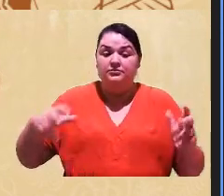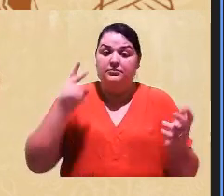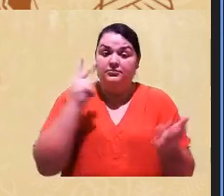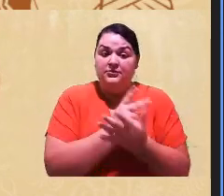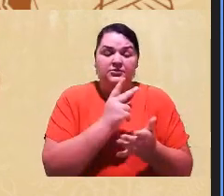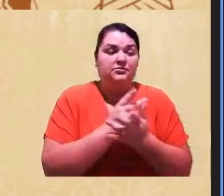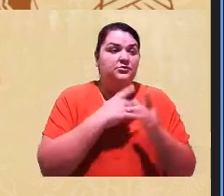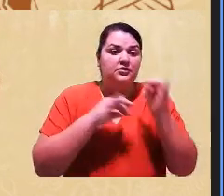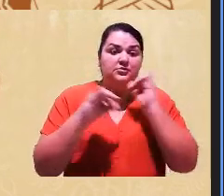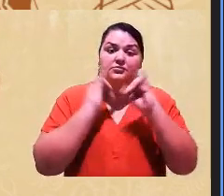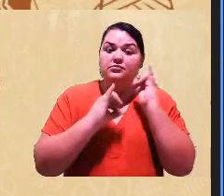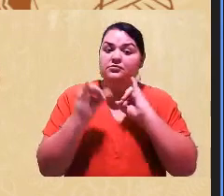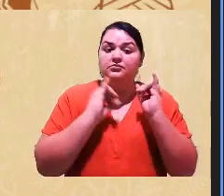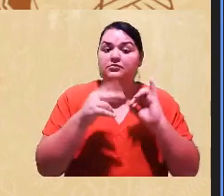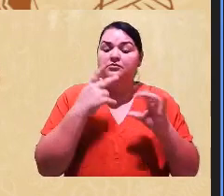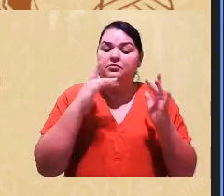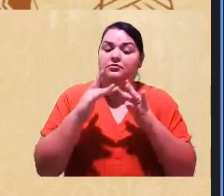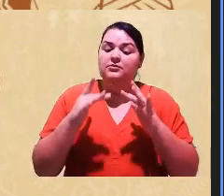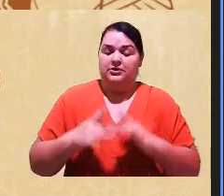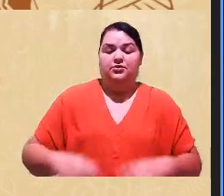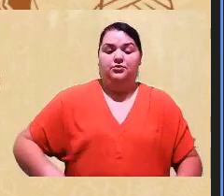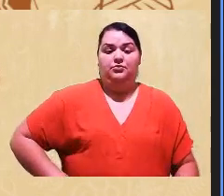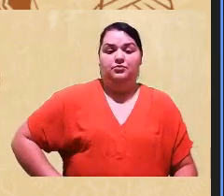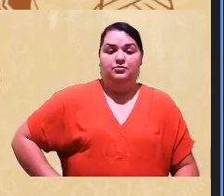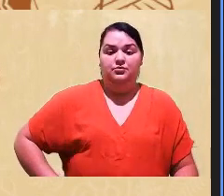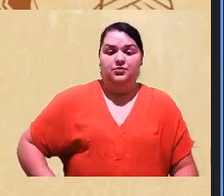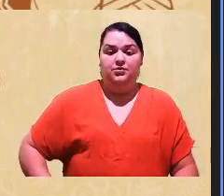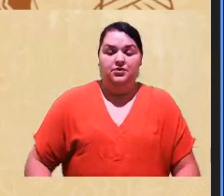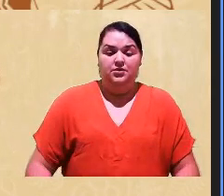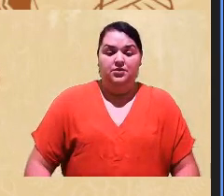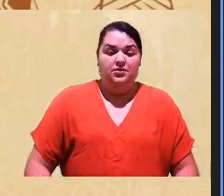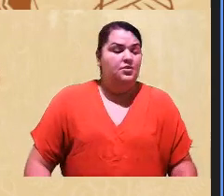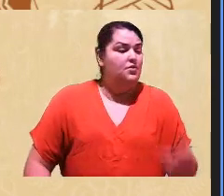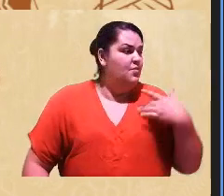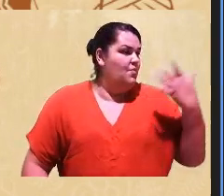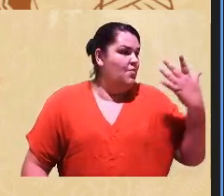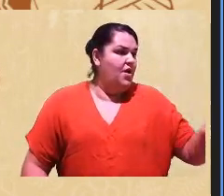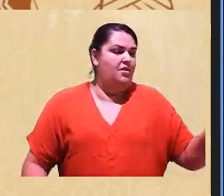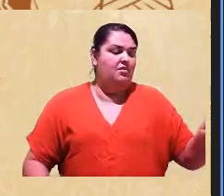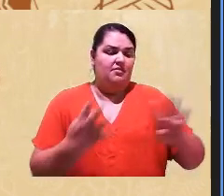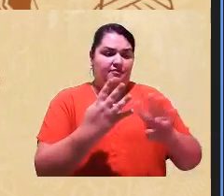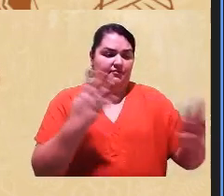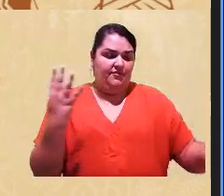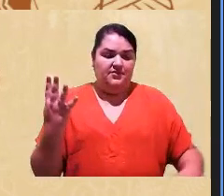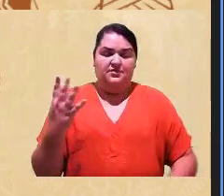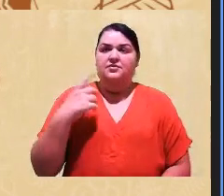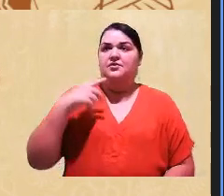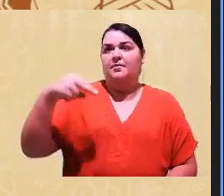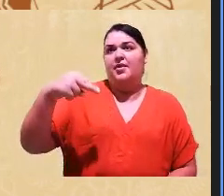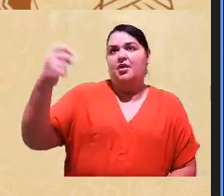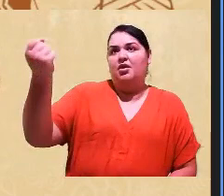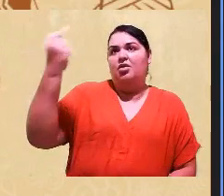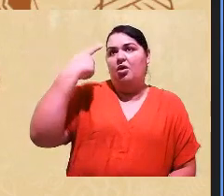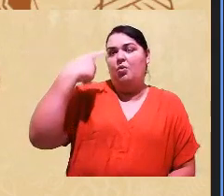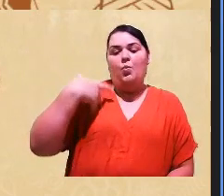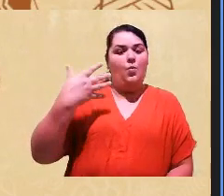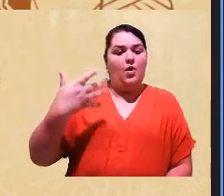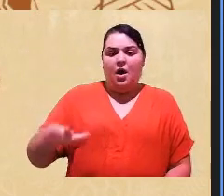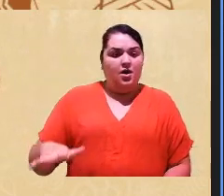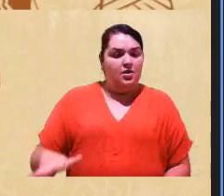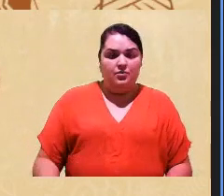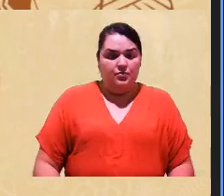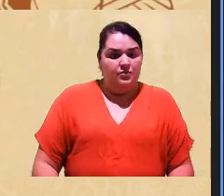a gente desenvolveu esse método. Eu não quero para uma fila ficar de pé num sol quente. Ah, então, não tem fila.